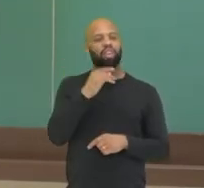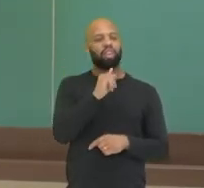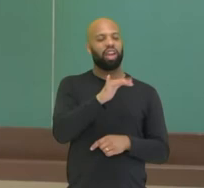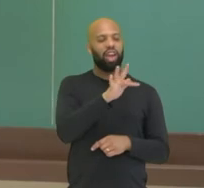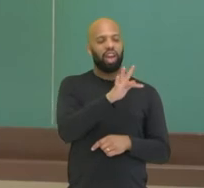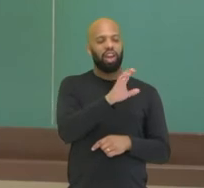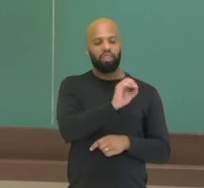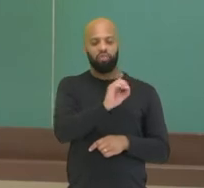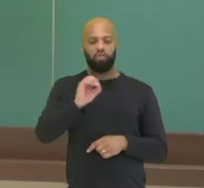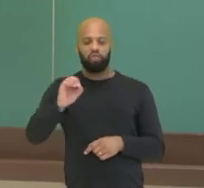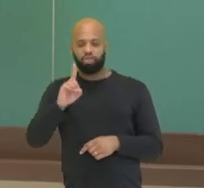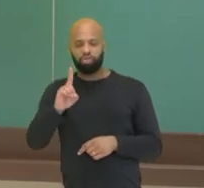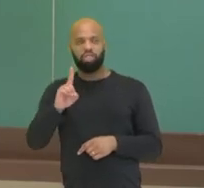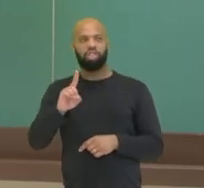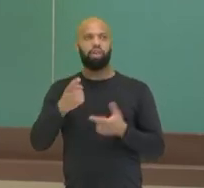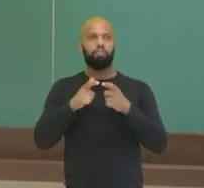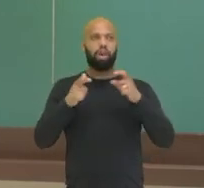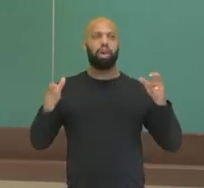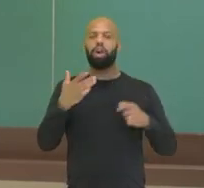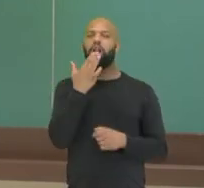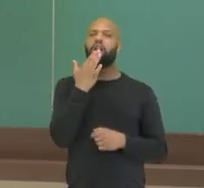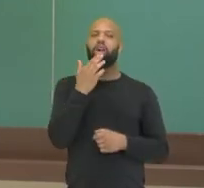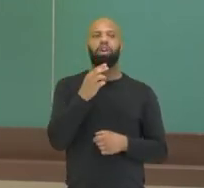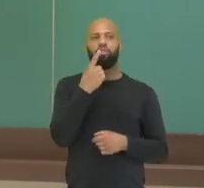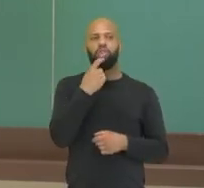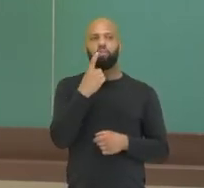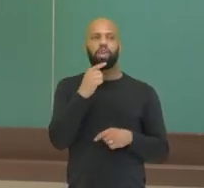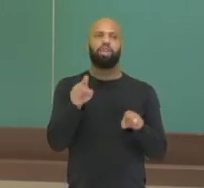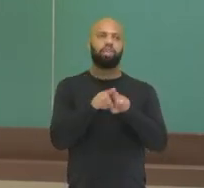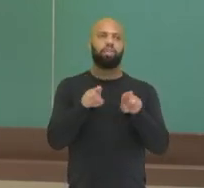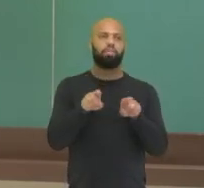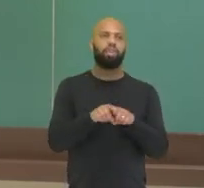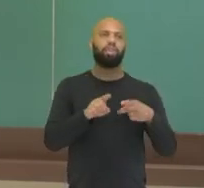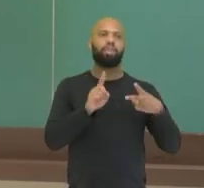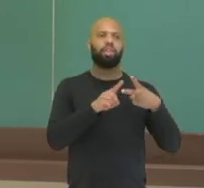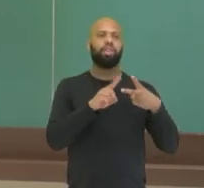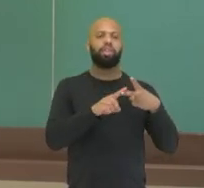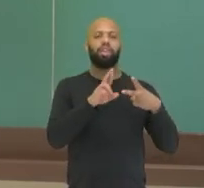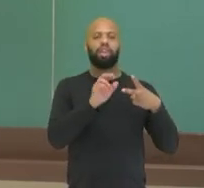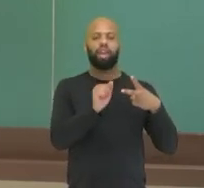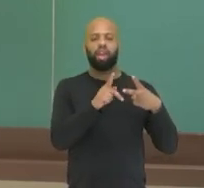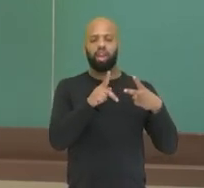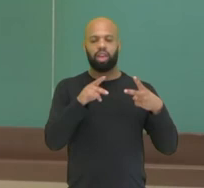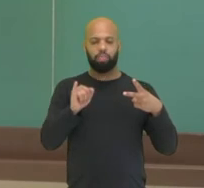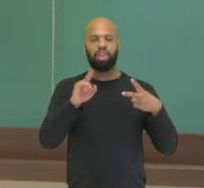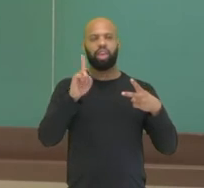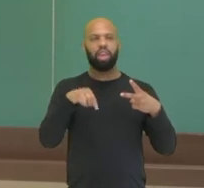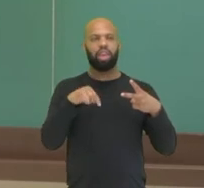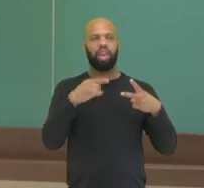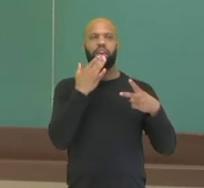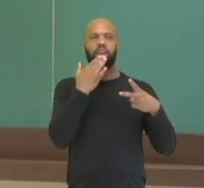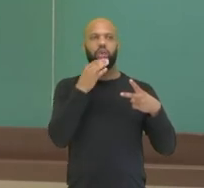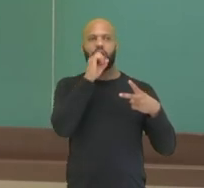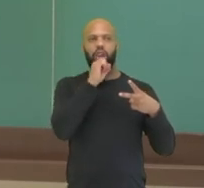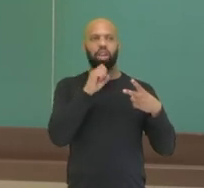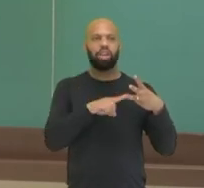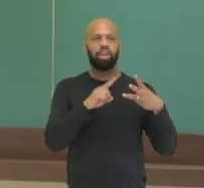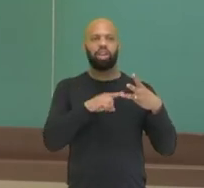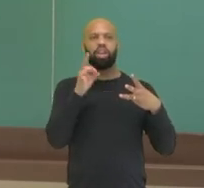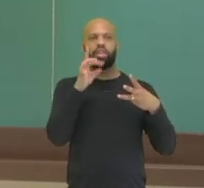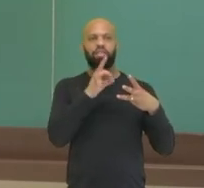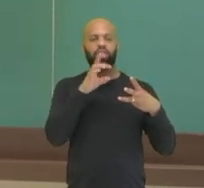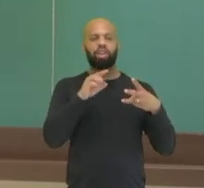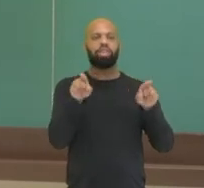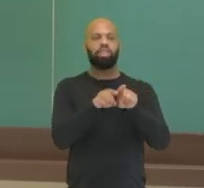empresa que mais cresceu, então ele foi apresentado na cor vermelha, né. Em segundo lugar veio o Happy na cor laranja e em verde a Uber Eats.